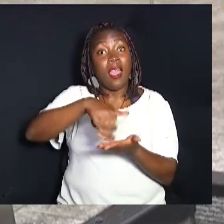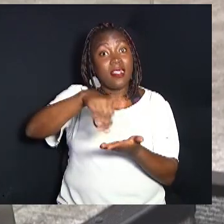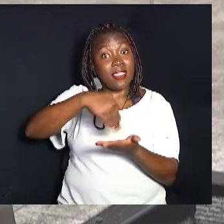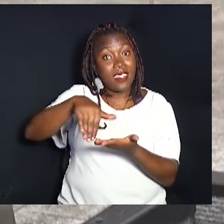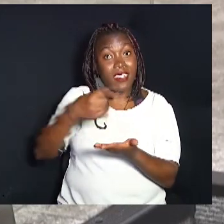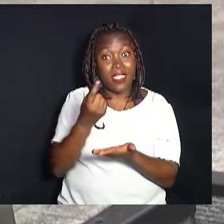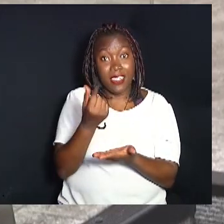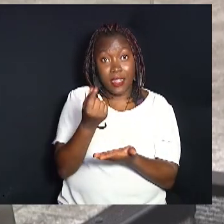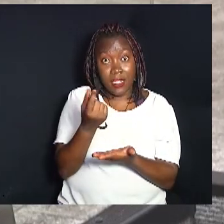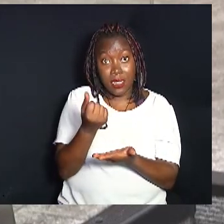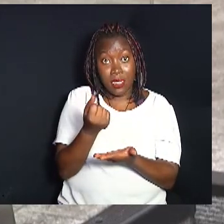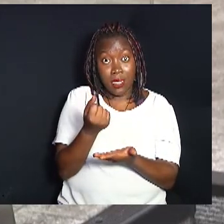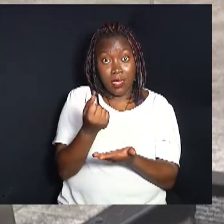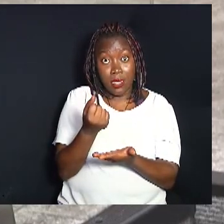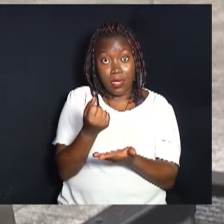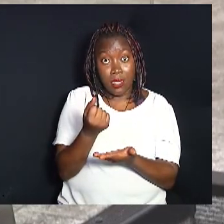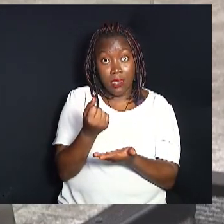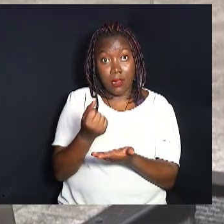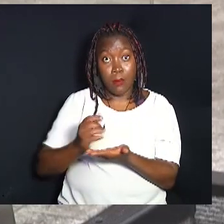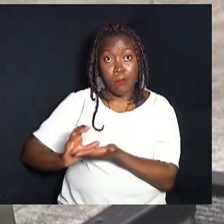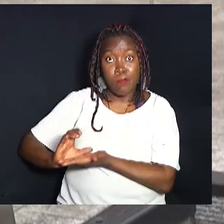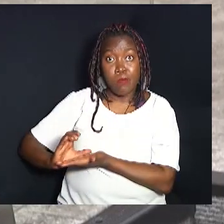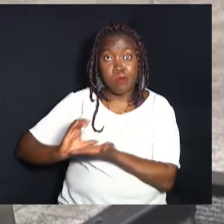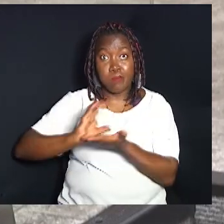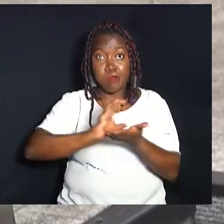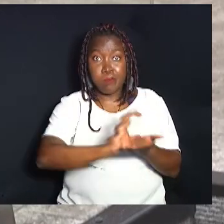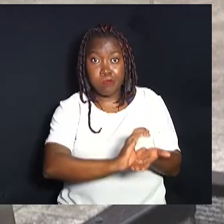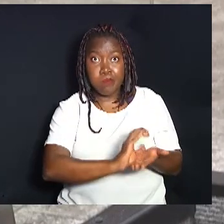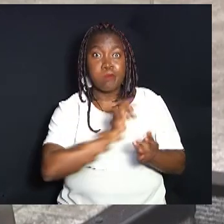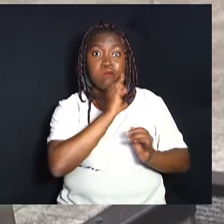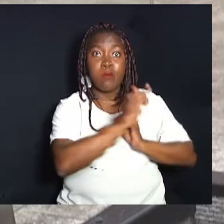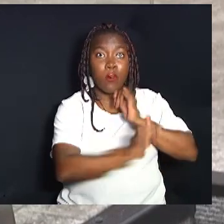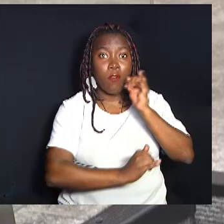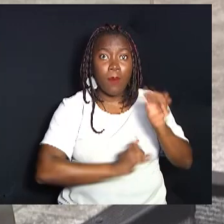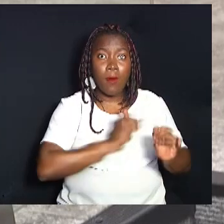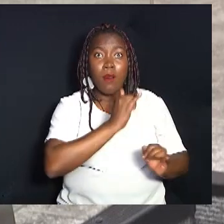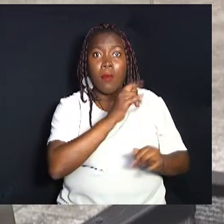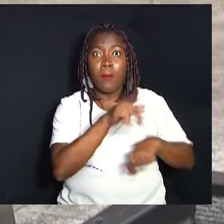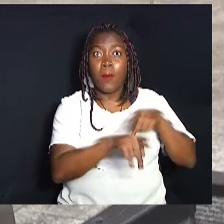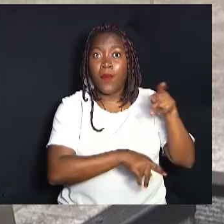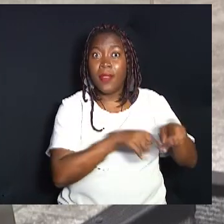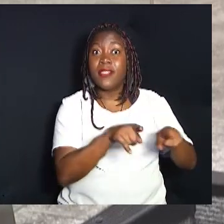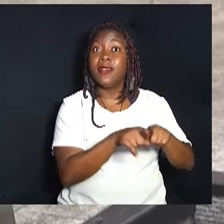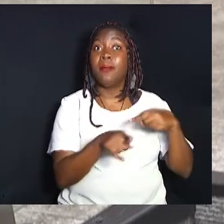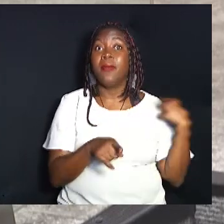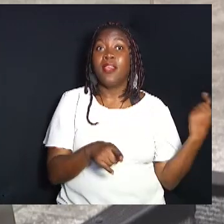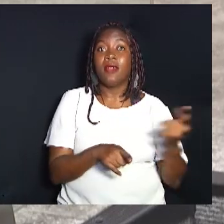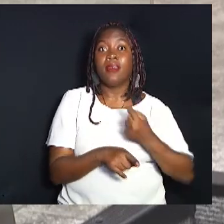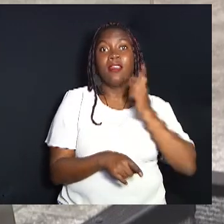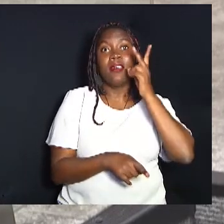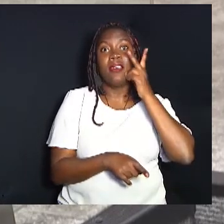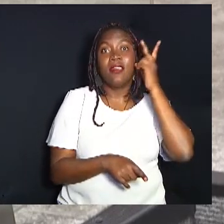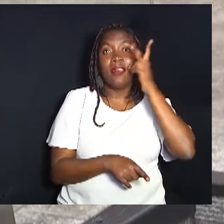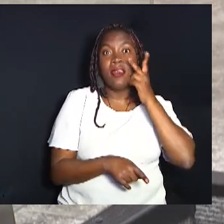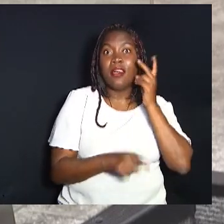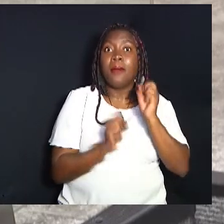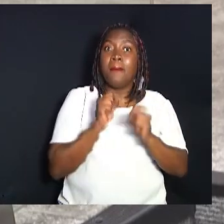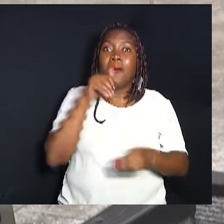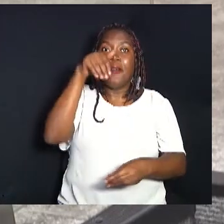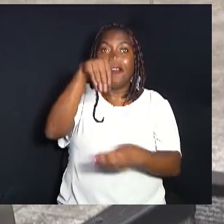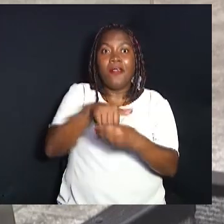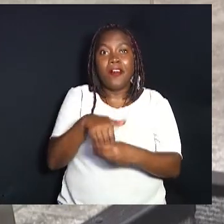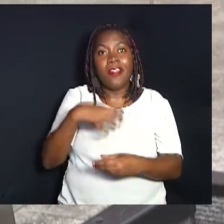a Secretaria de Finanças, passando esse aporte, passando todas essas informações à população e também aos nossos